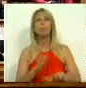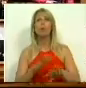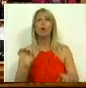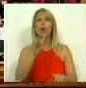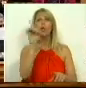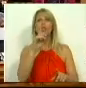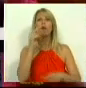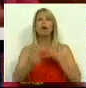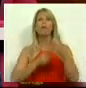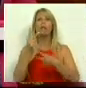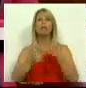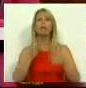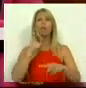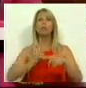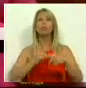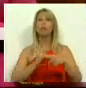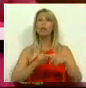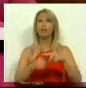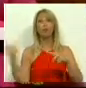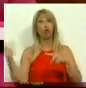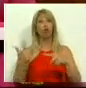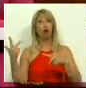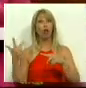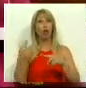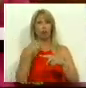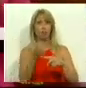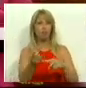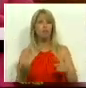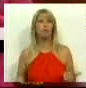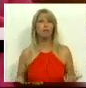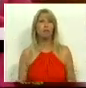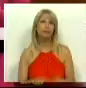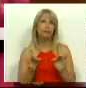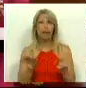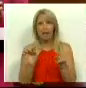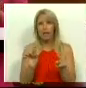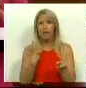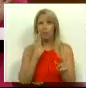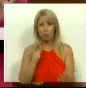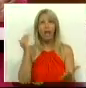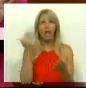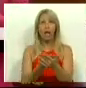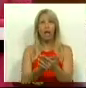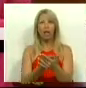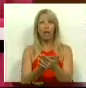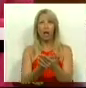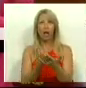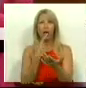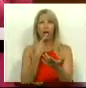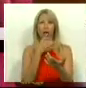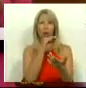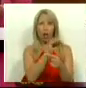avaliação positiva por parte da Troika, como se isso é que desse sustento aos portugueses.